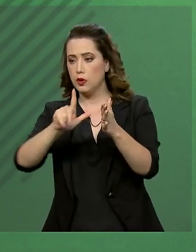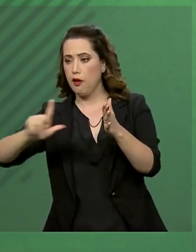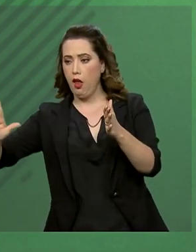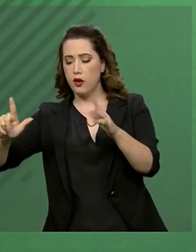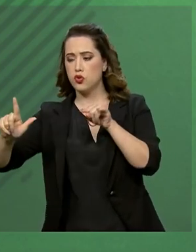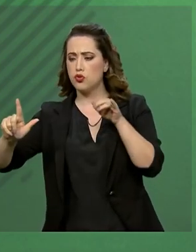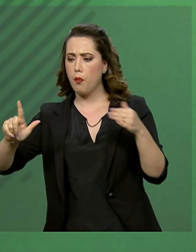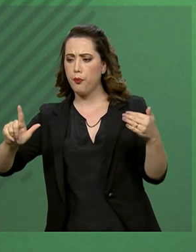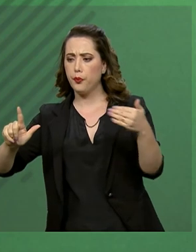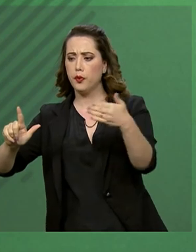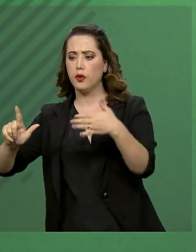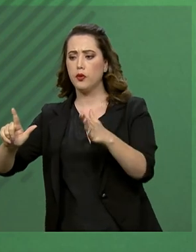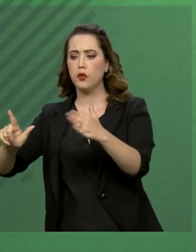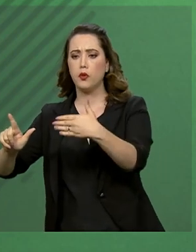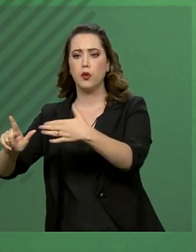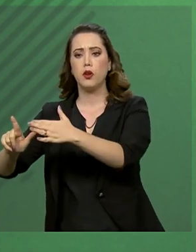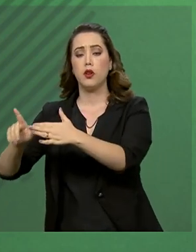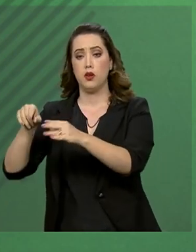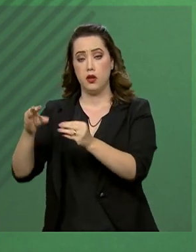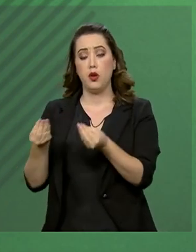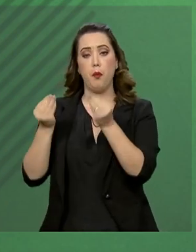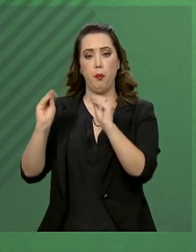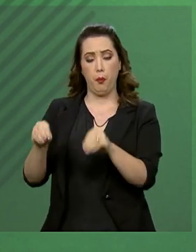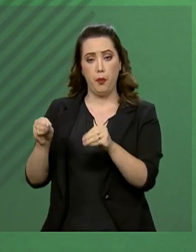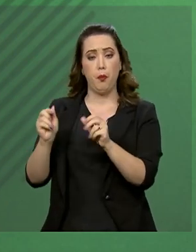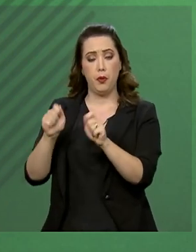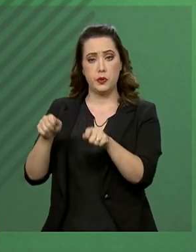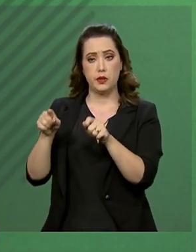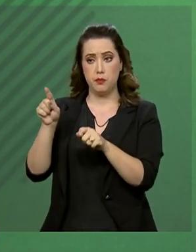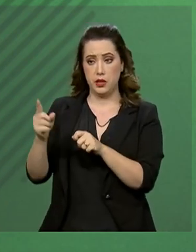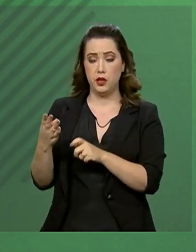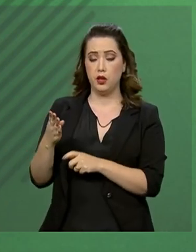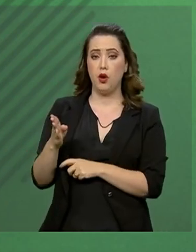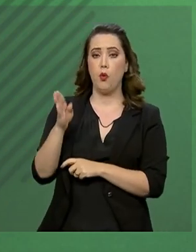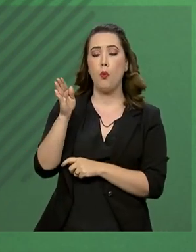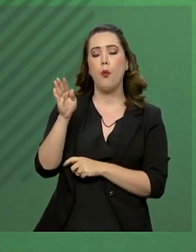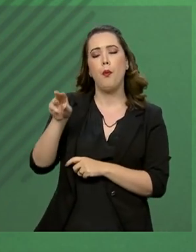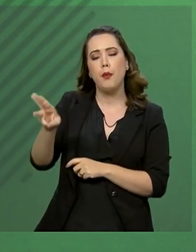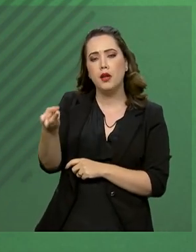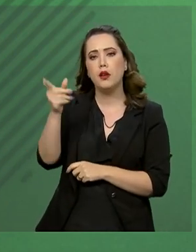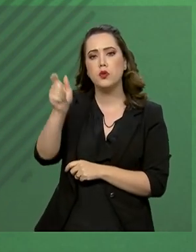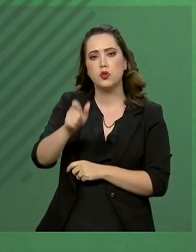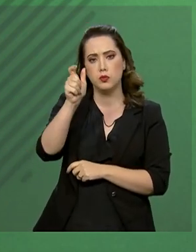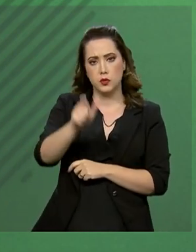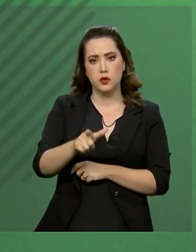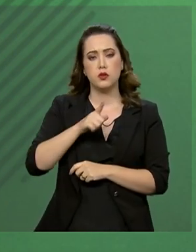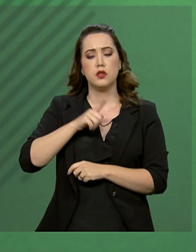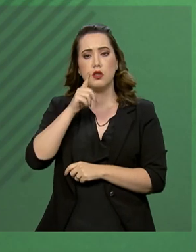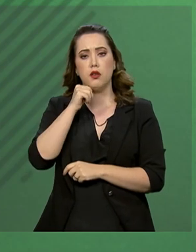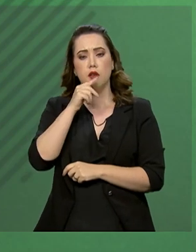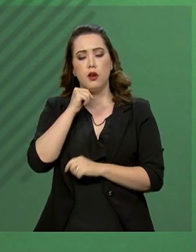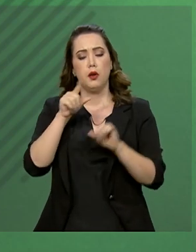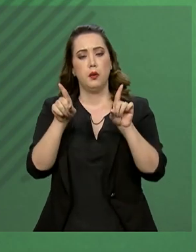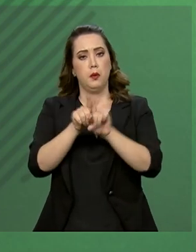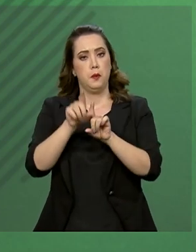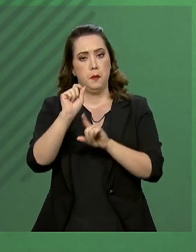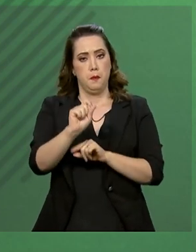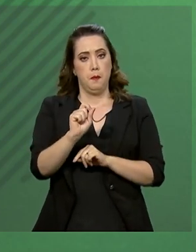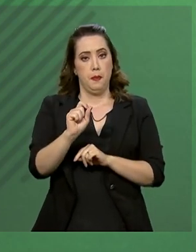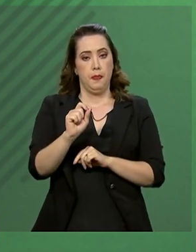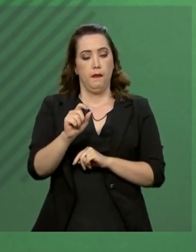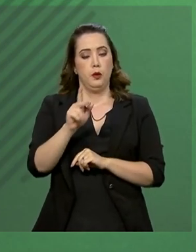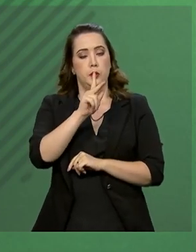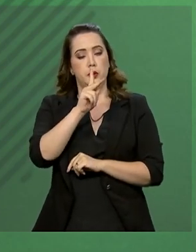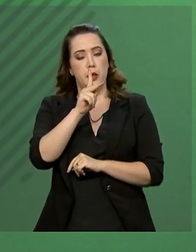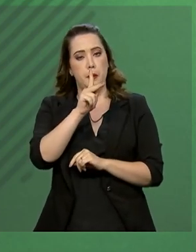abastecimento regular de mais de 1 milhão de pessoas em Pernambuco e na Paraíba. As